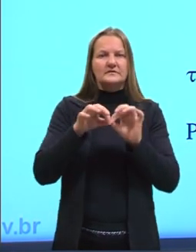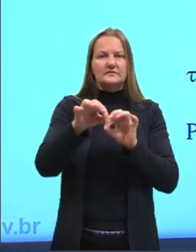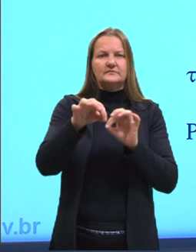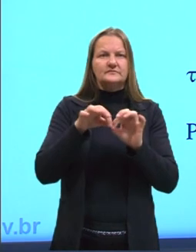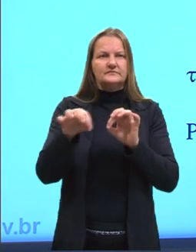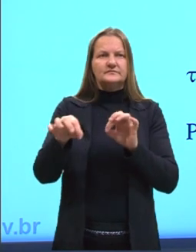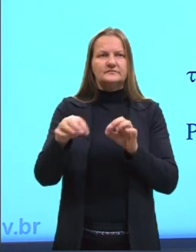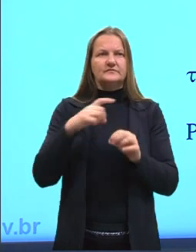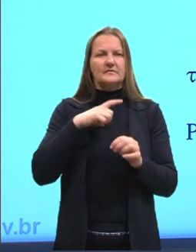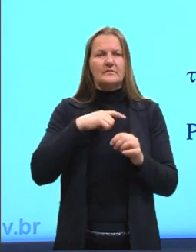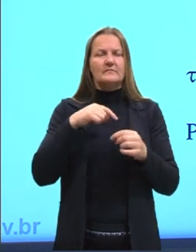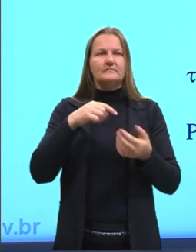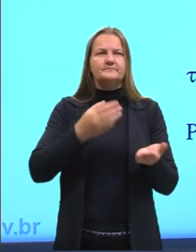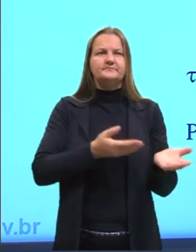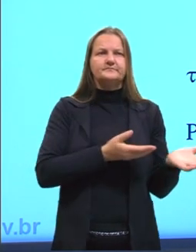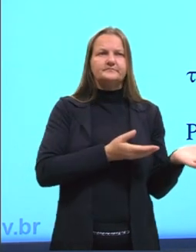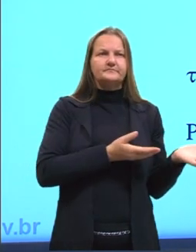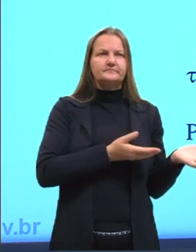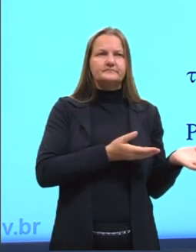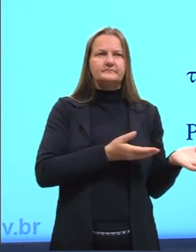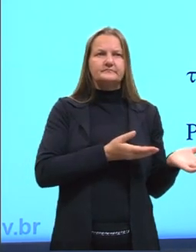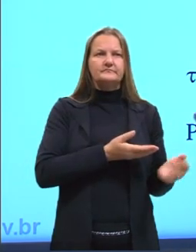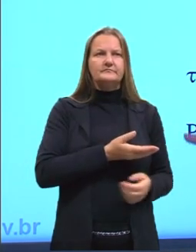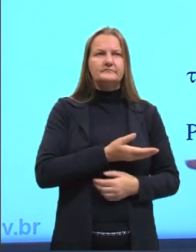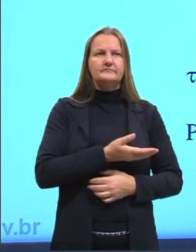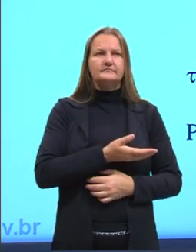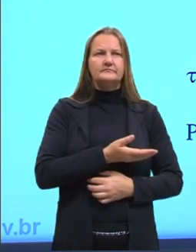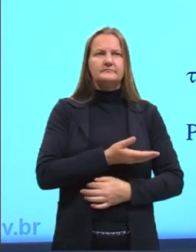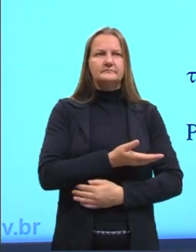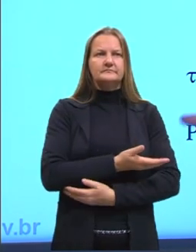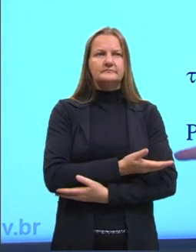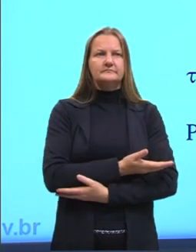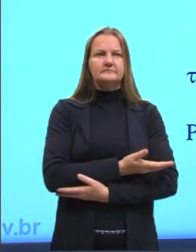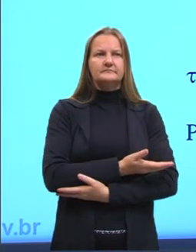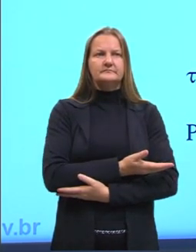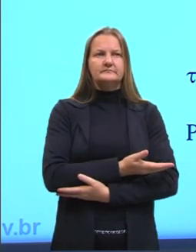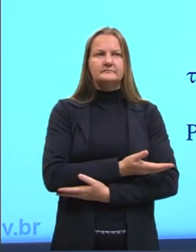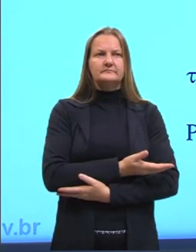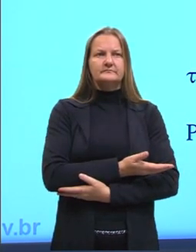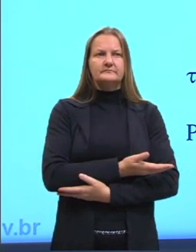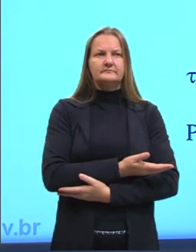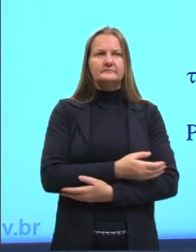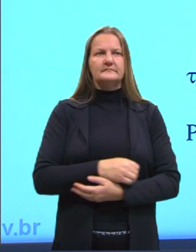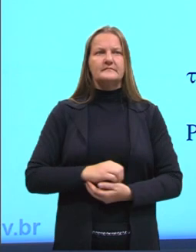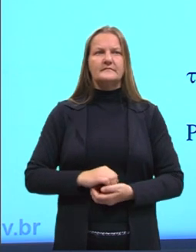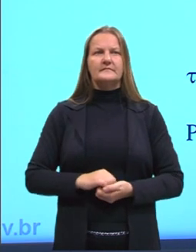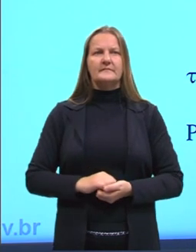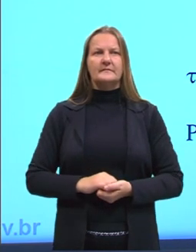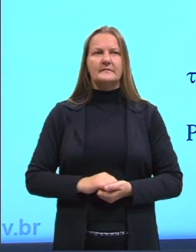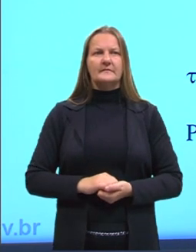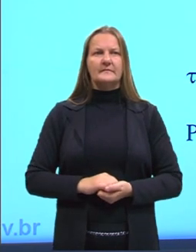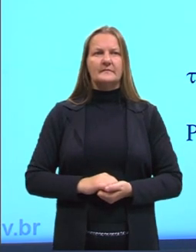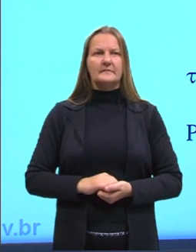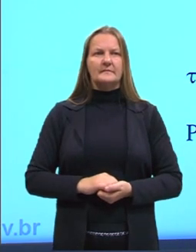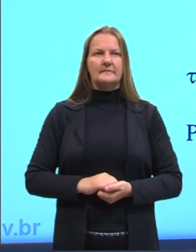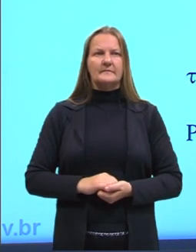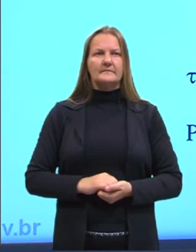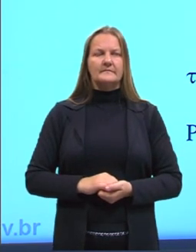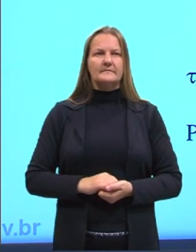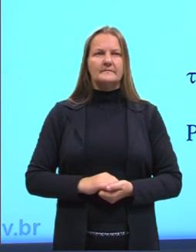aqui também a gente consegue dizer que a força, saindo desta relação, a gente consegue passar, então,